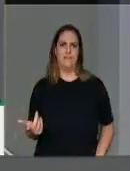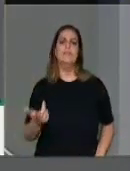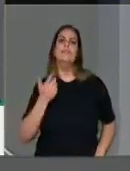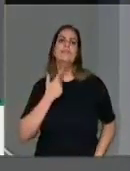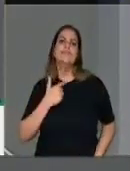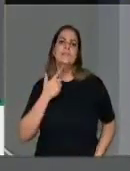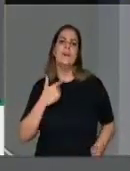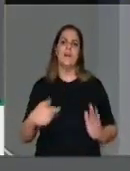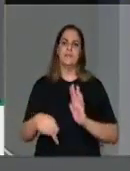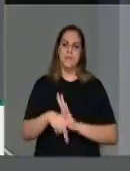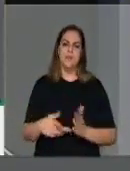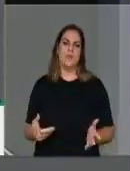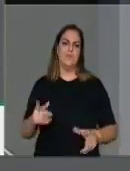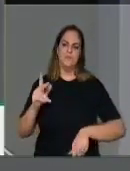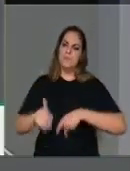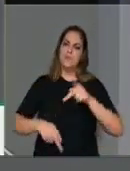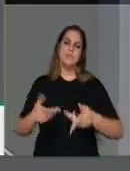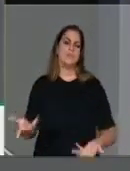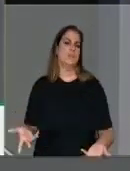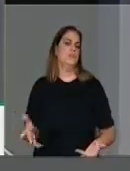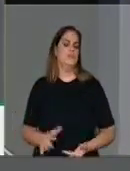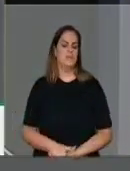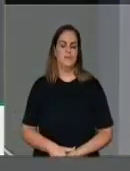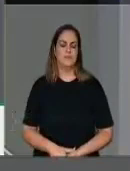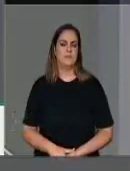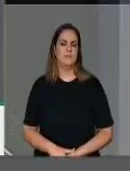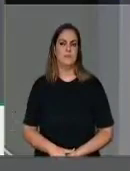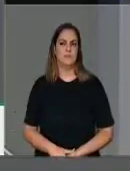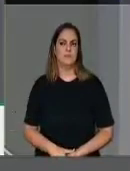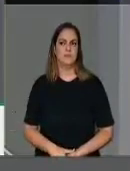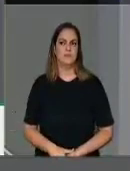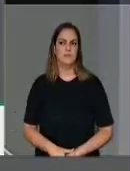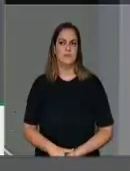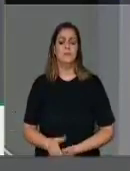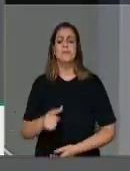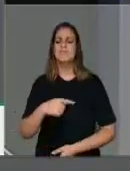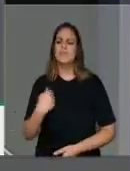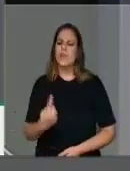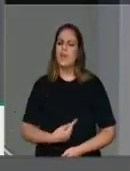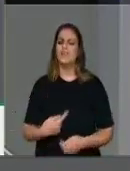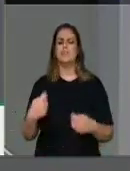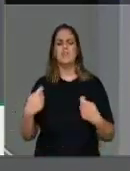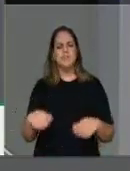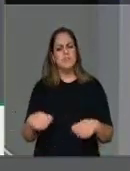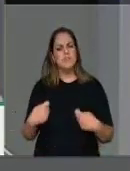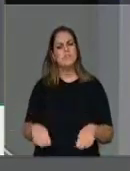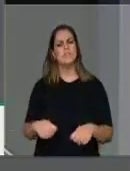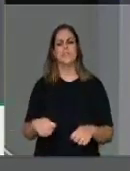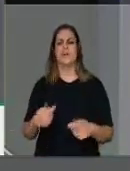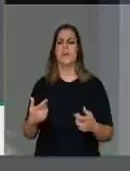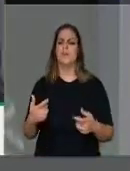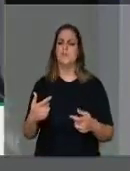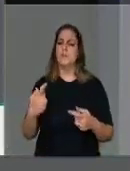brasileiro e brasileira. A gente tem que discutir esses pontos com profundidade. Essa é a posição do pessoal. pessoal.